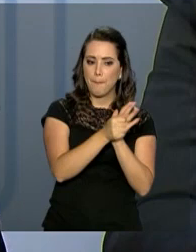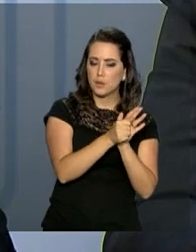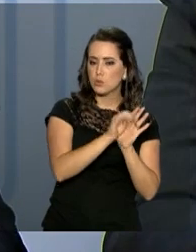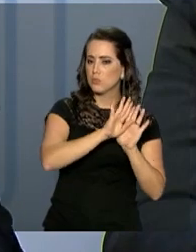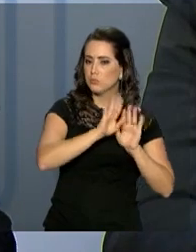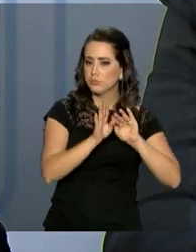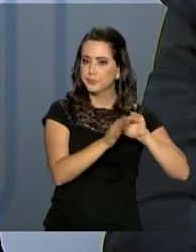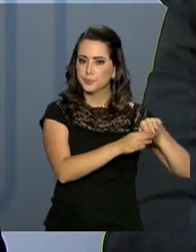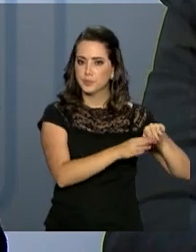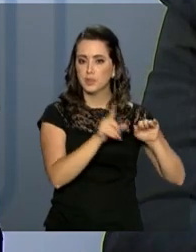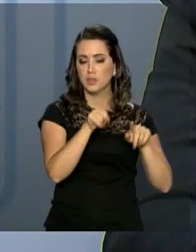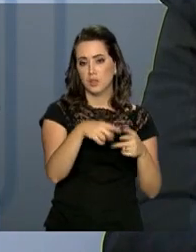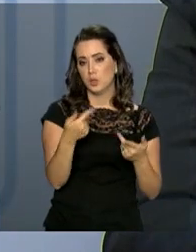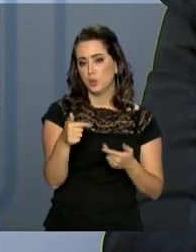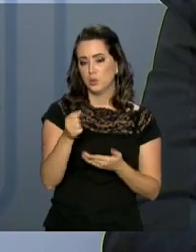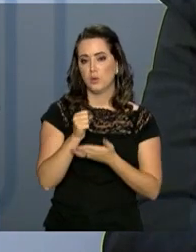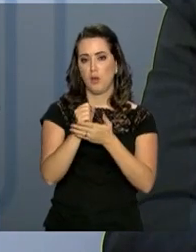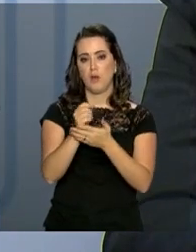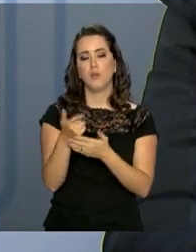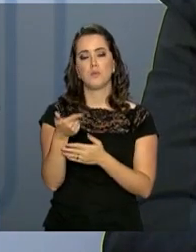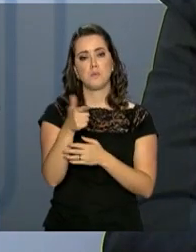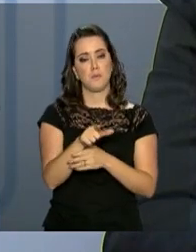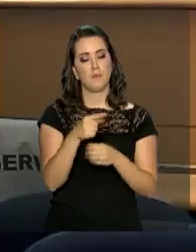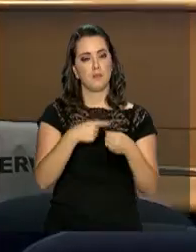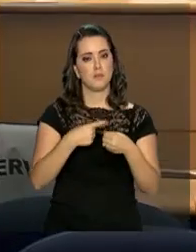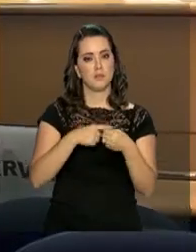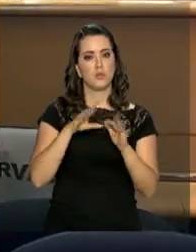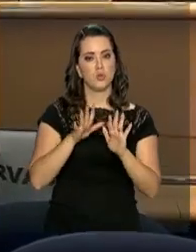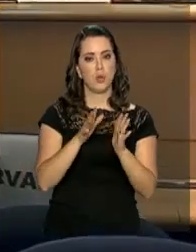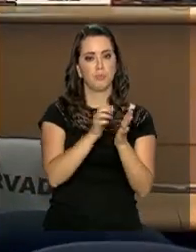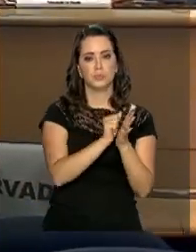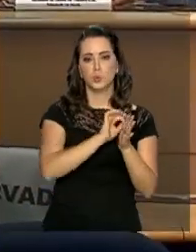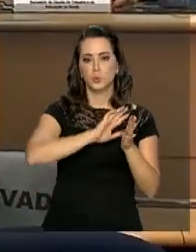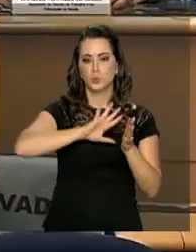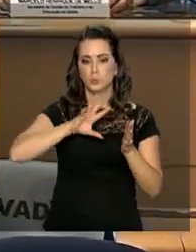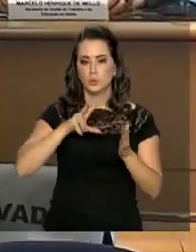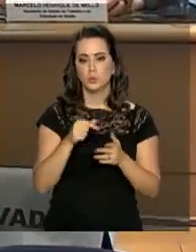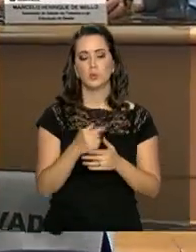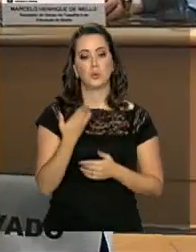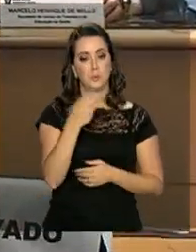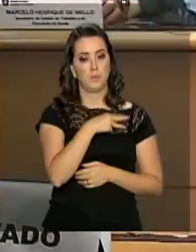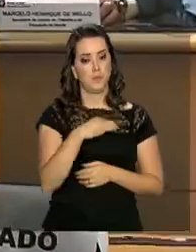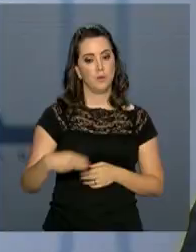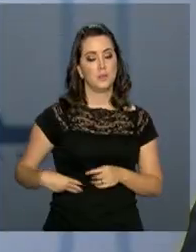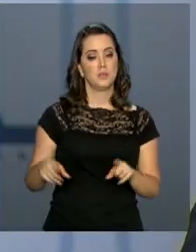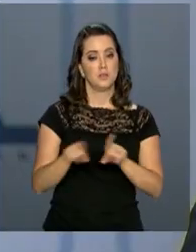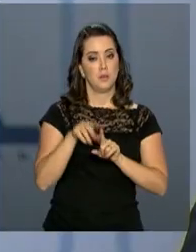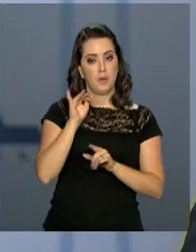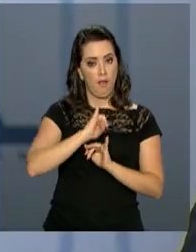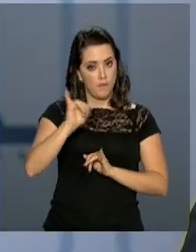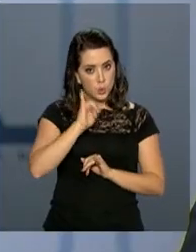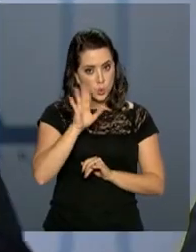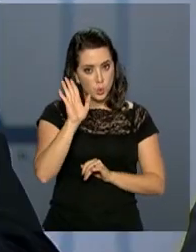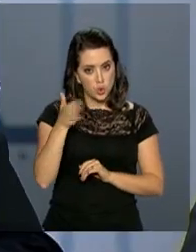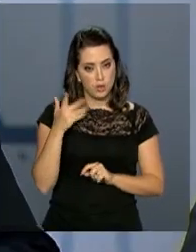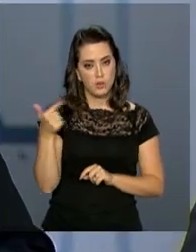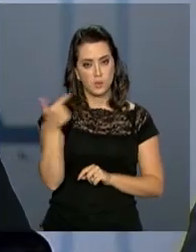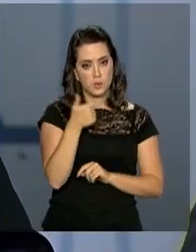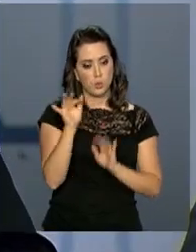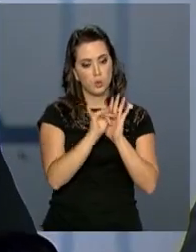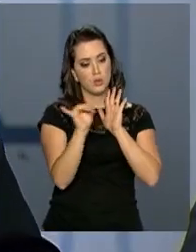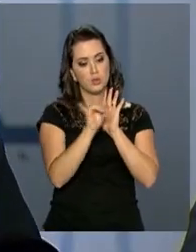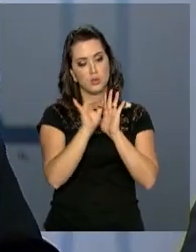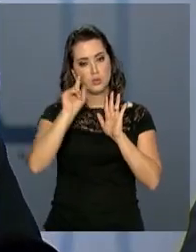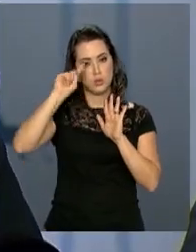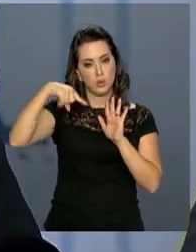a disponibilidade de vagas naquele município. O ministro Gilberto Occhi também adiantou que um segundo edital será